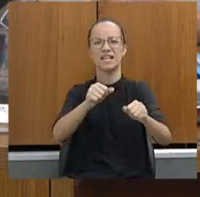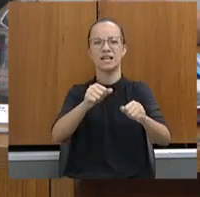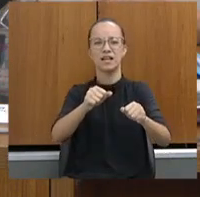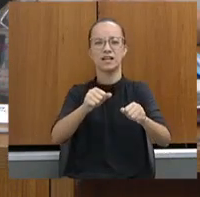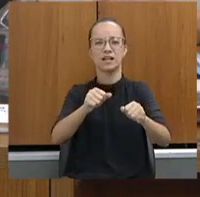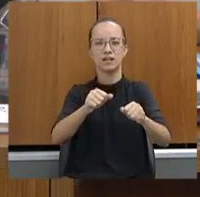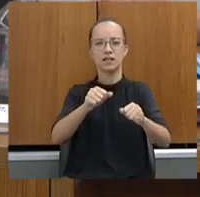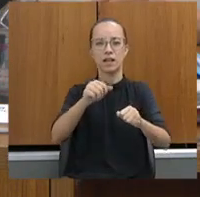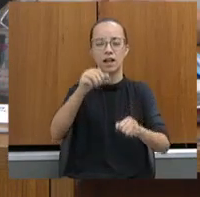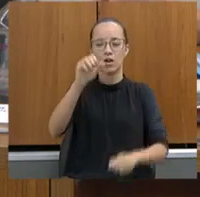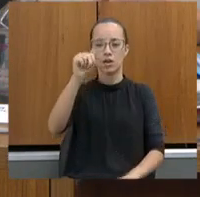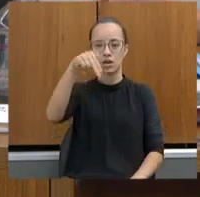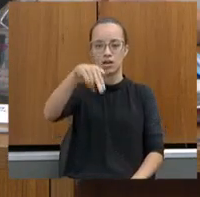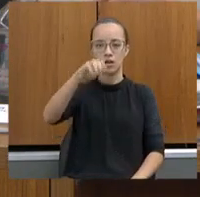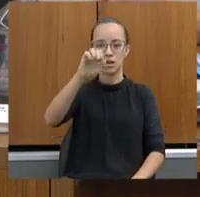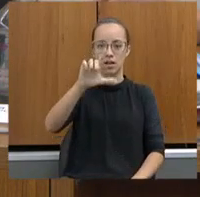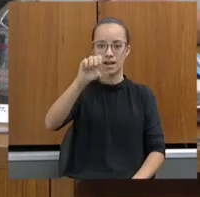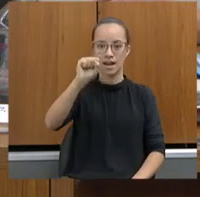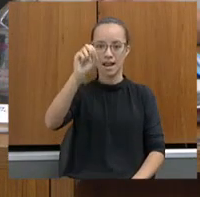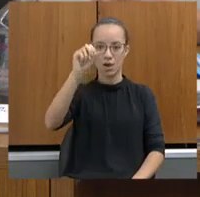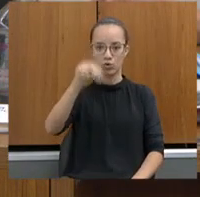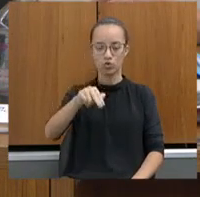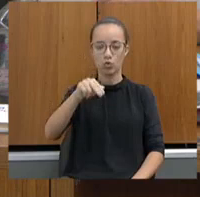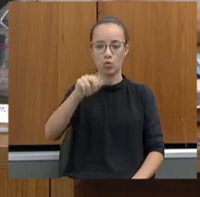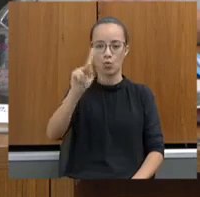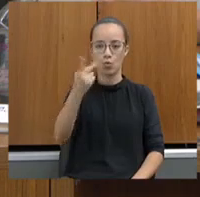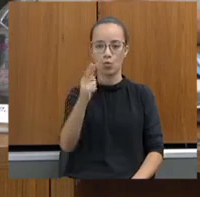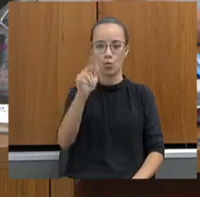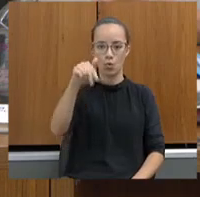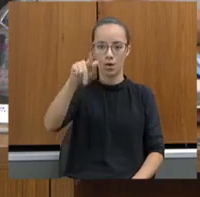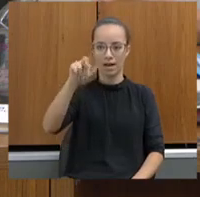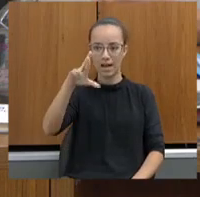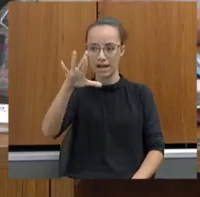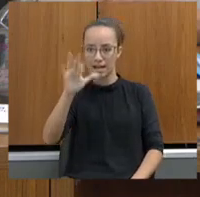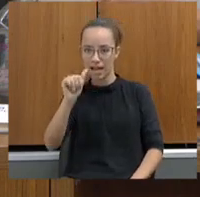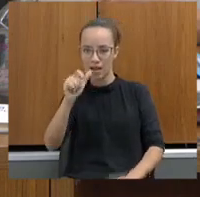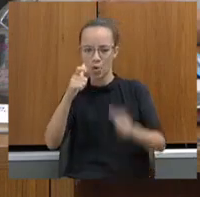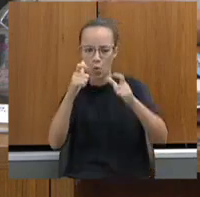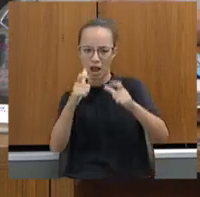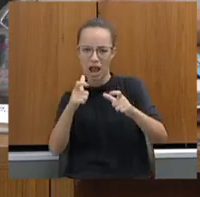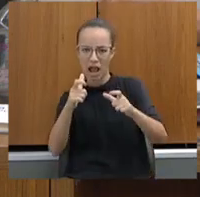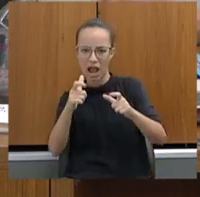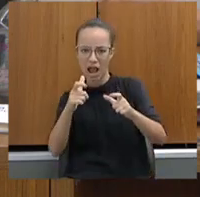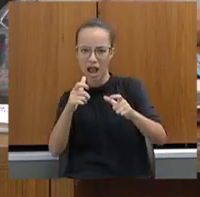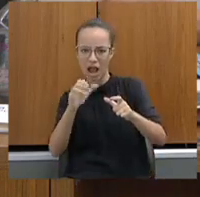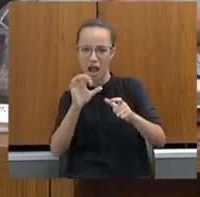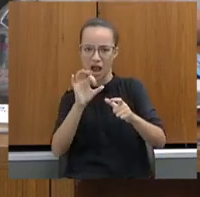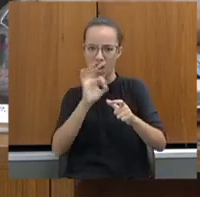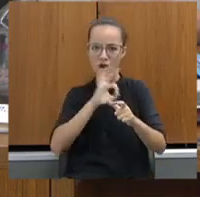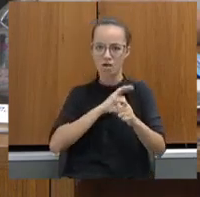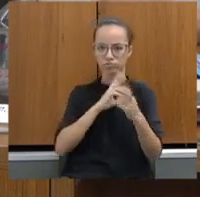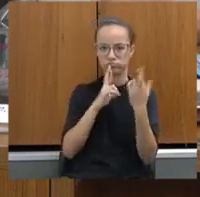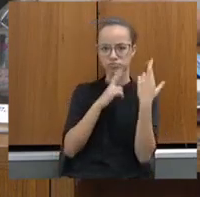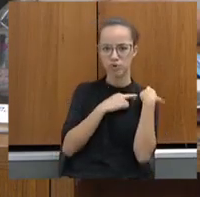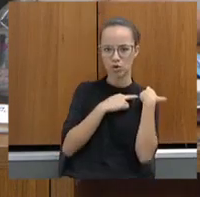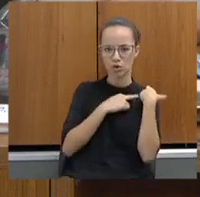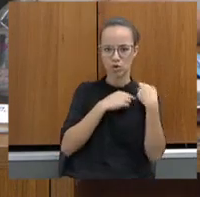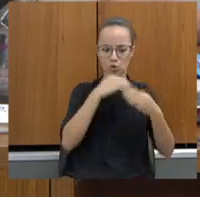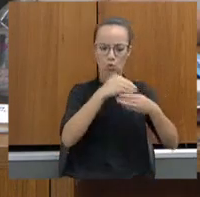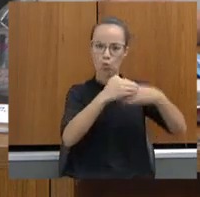nós tiramos uma companhia da polícia militar, não é lugar de policial militar os muros de penitenciária.